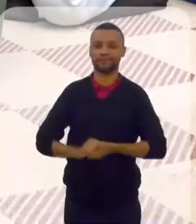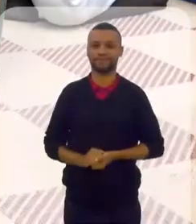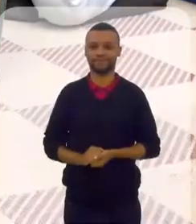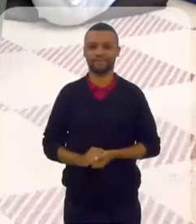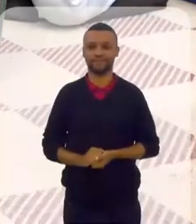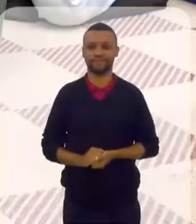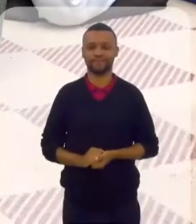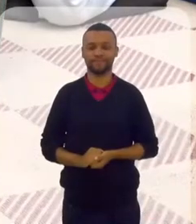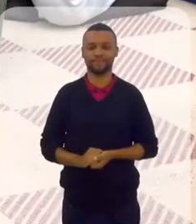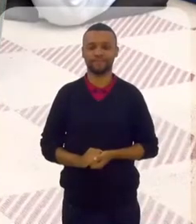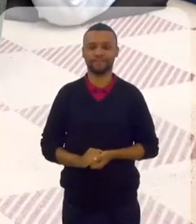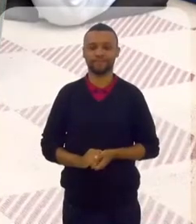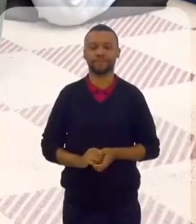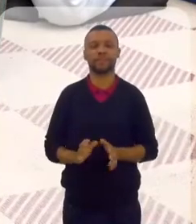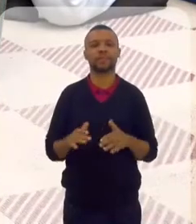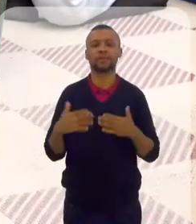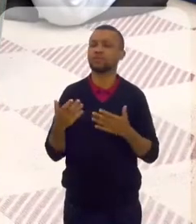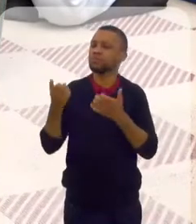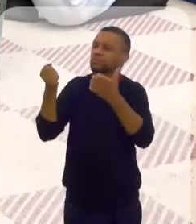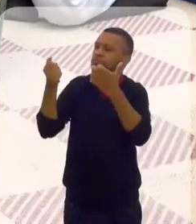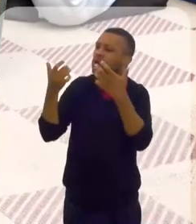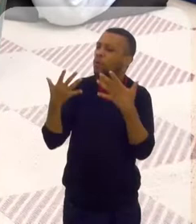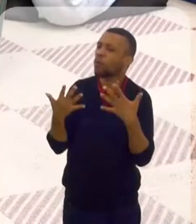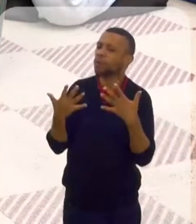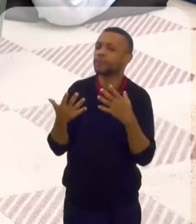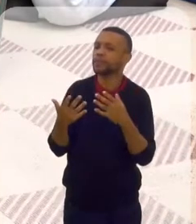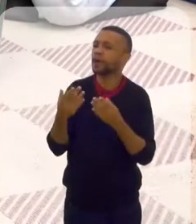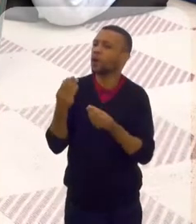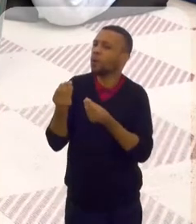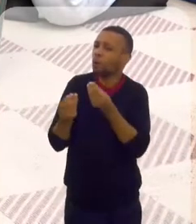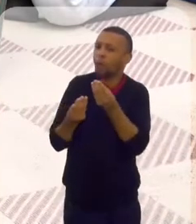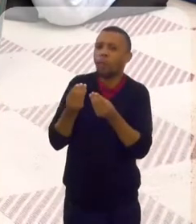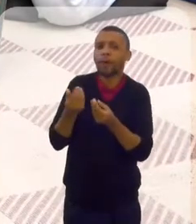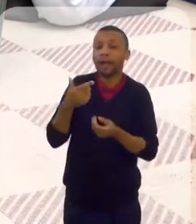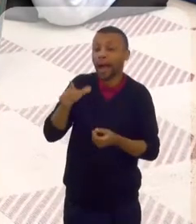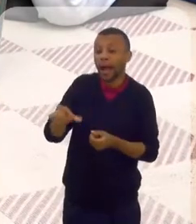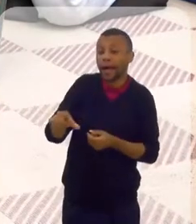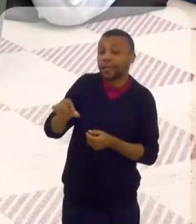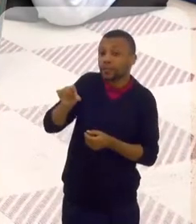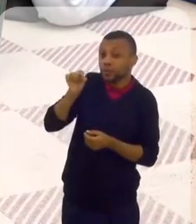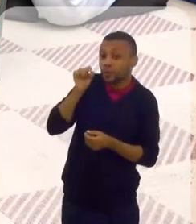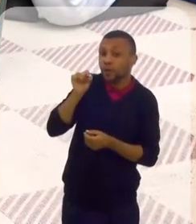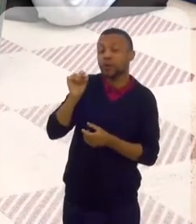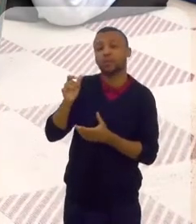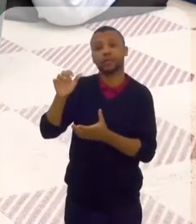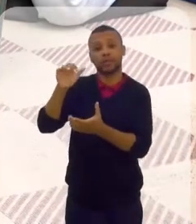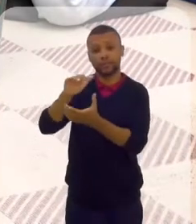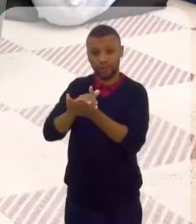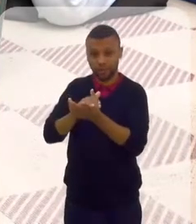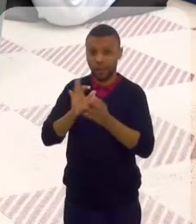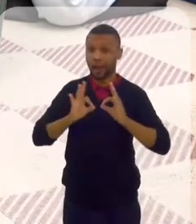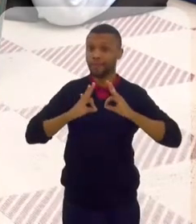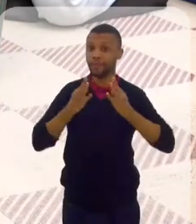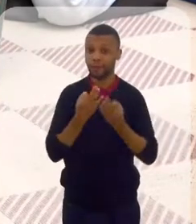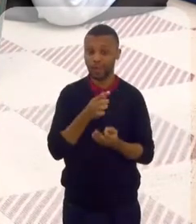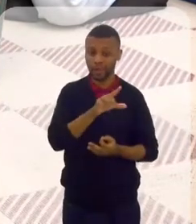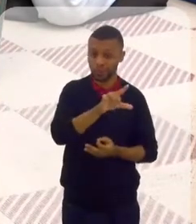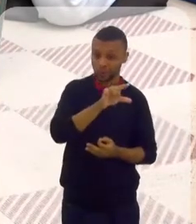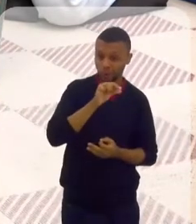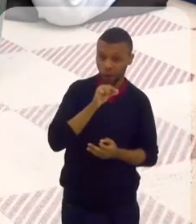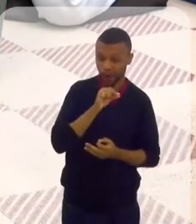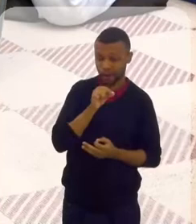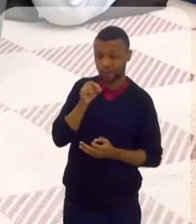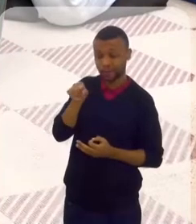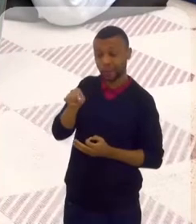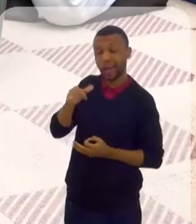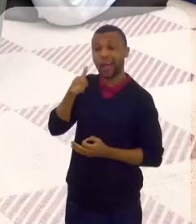O casamento. É tudo isso que contam. A escolha do casamento é feita pela família, da noiva ou do